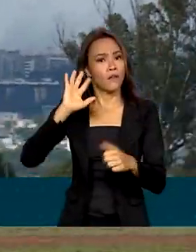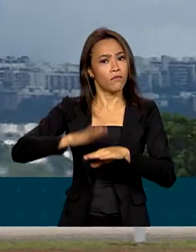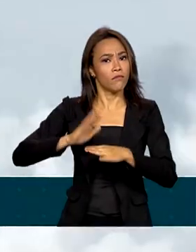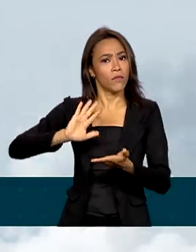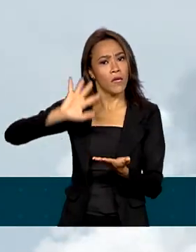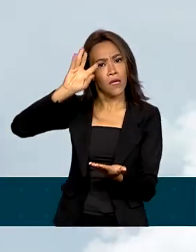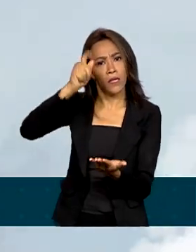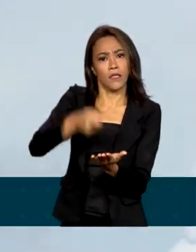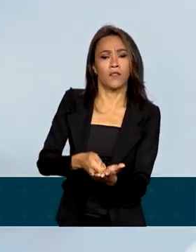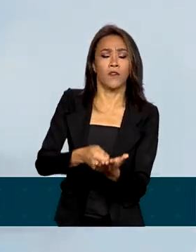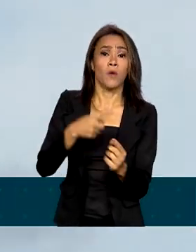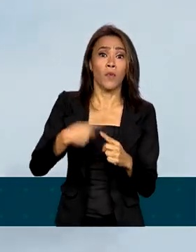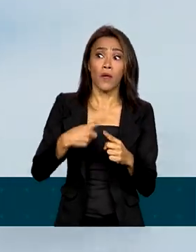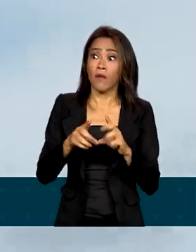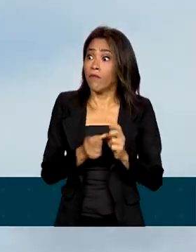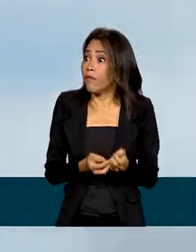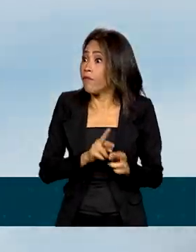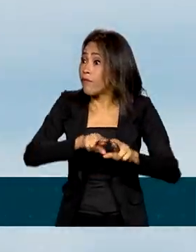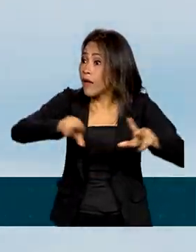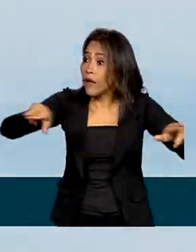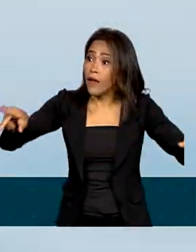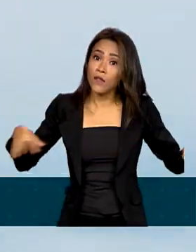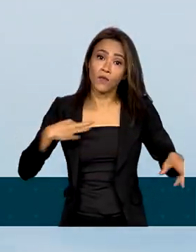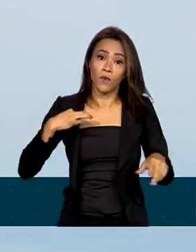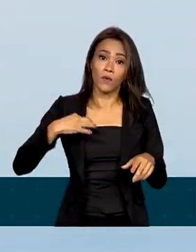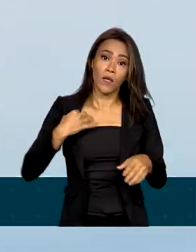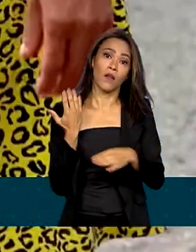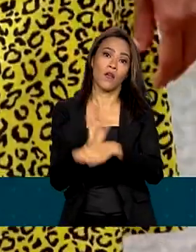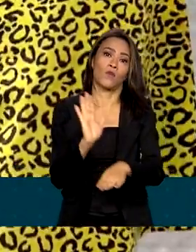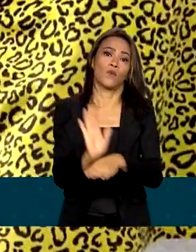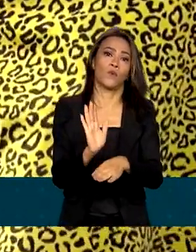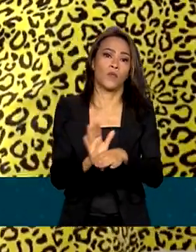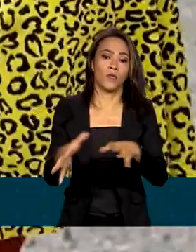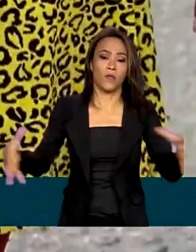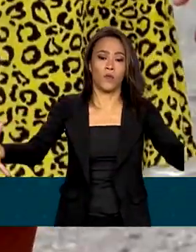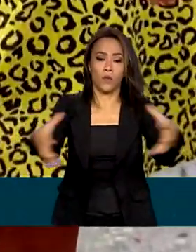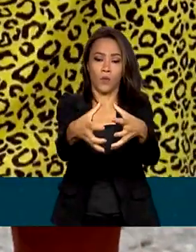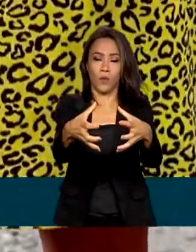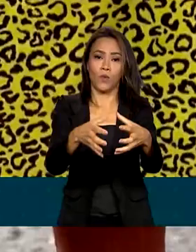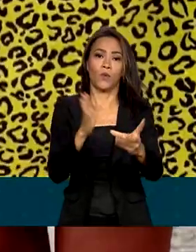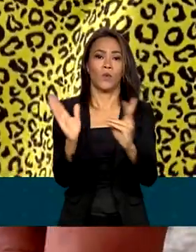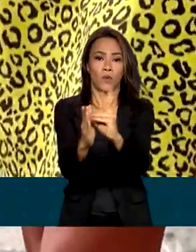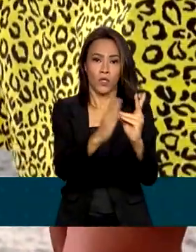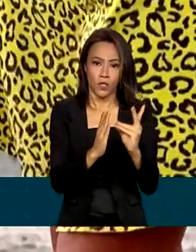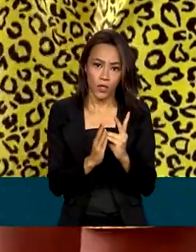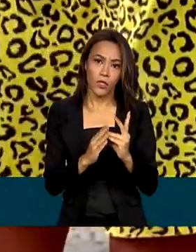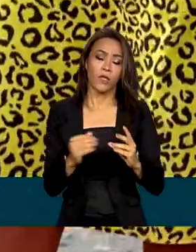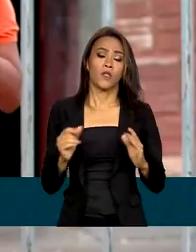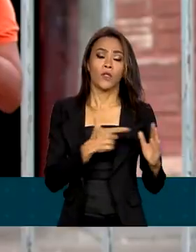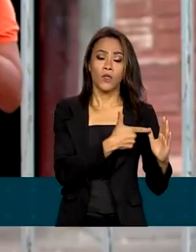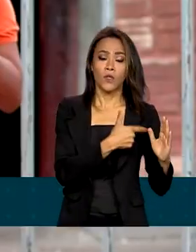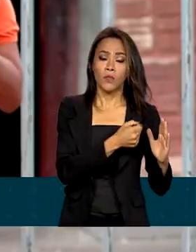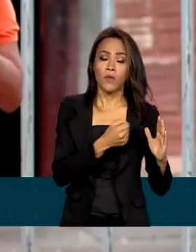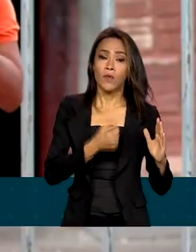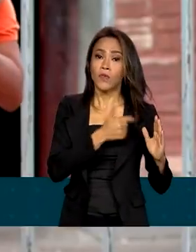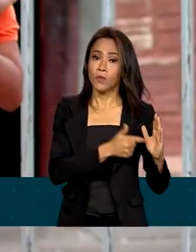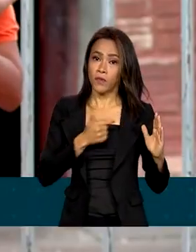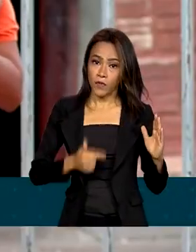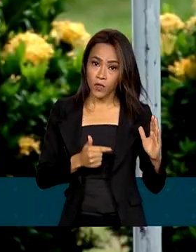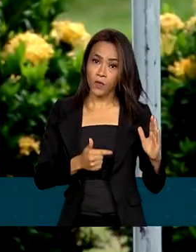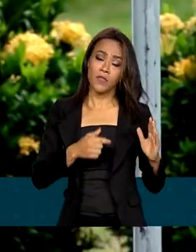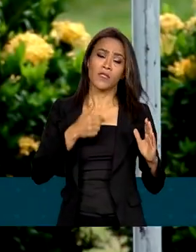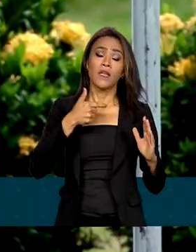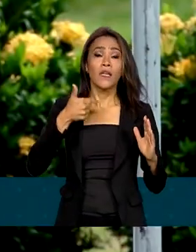voluntários oferecerem ajuda aos indígenas. Entre 2018 e 2022, 505